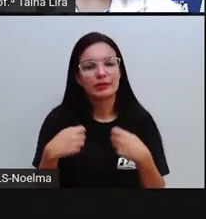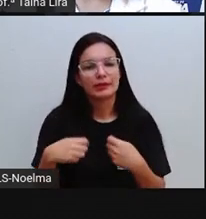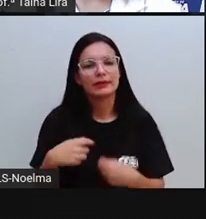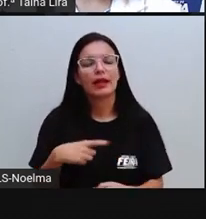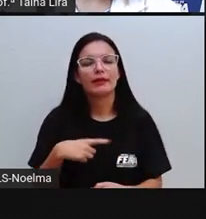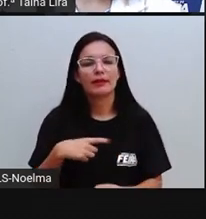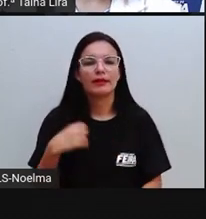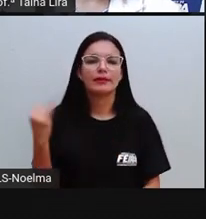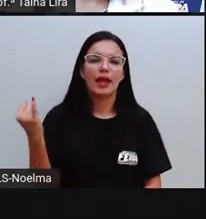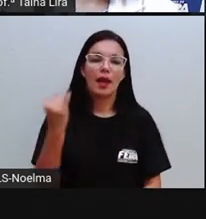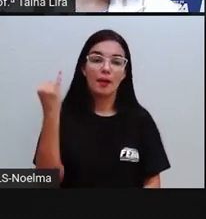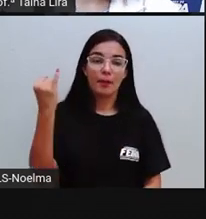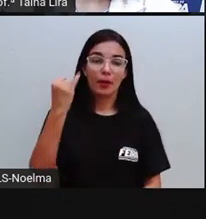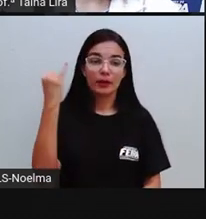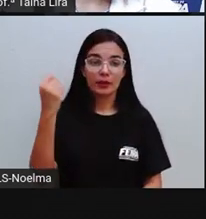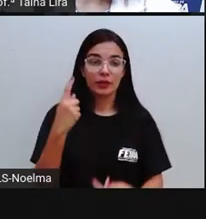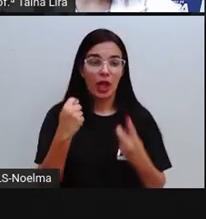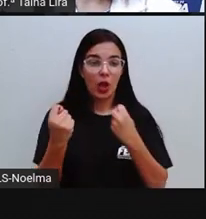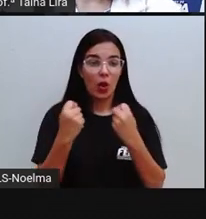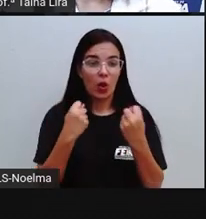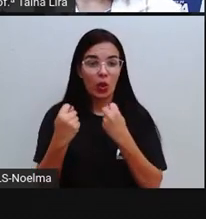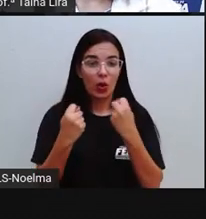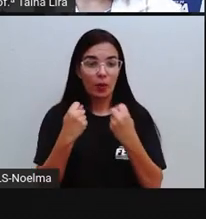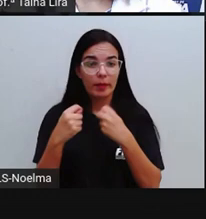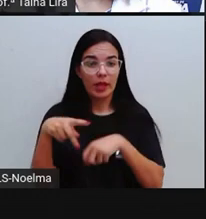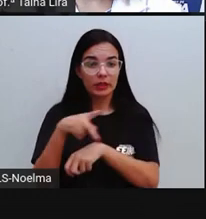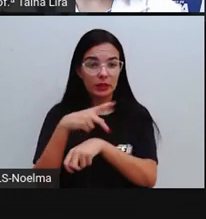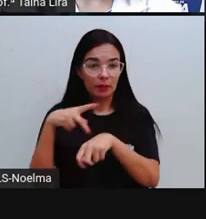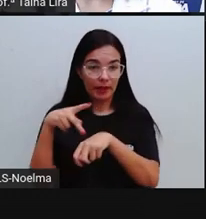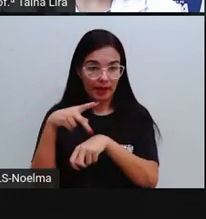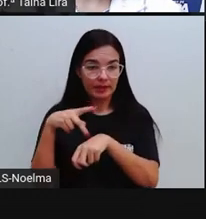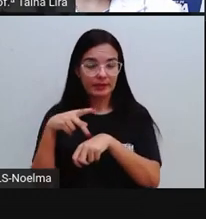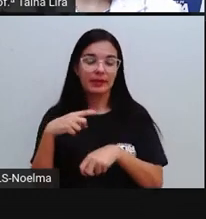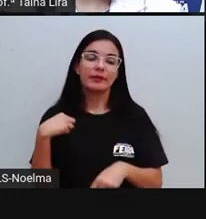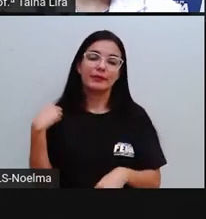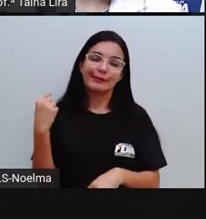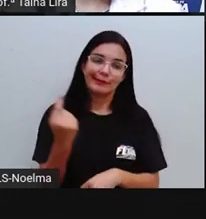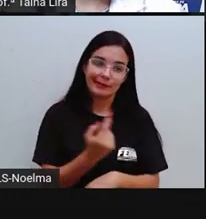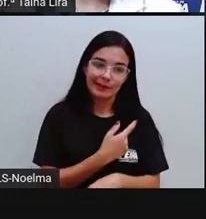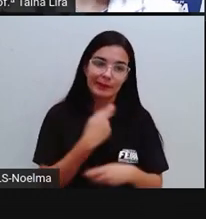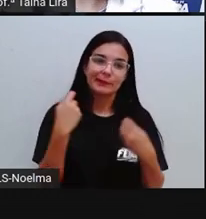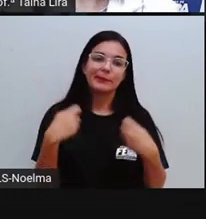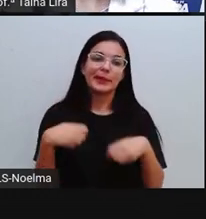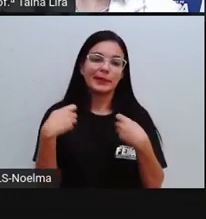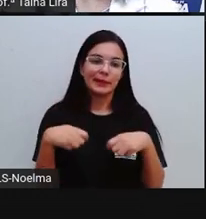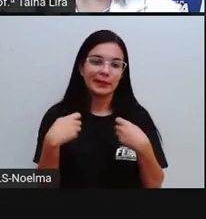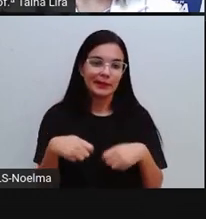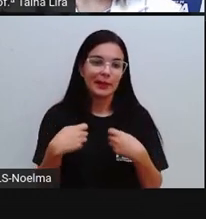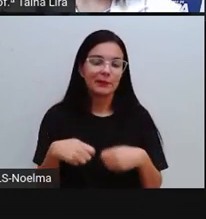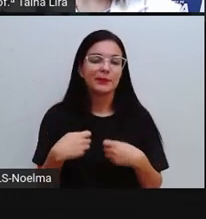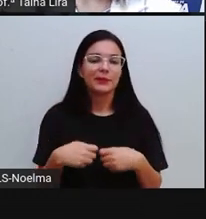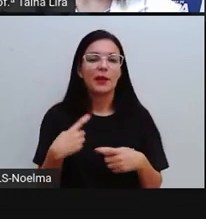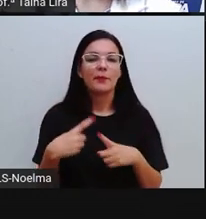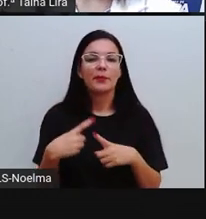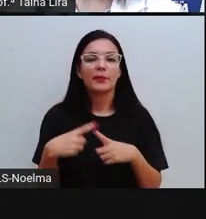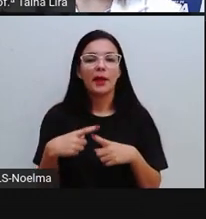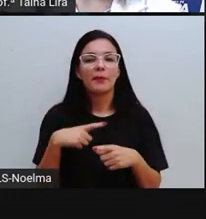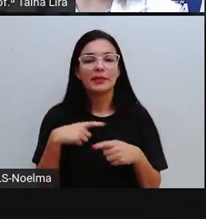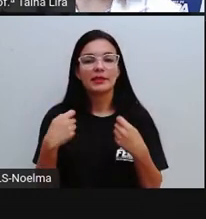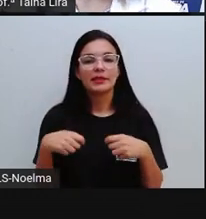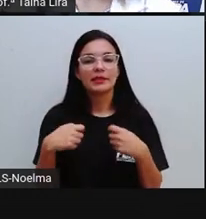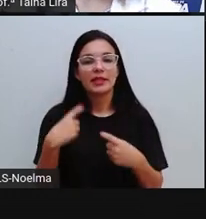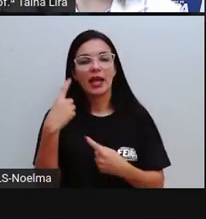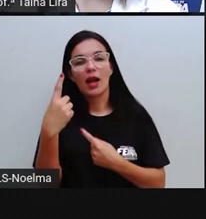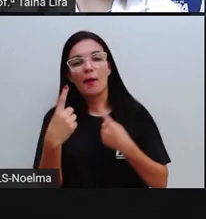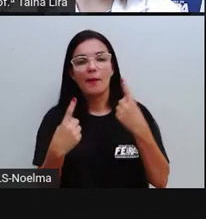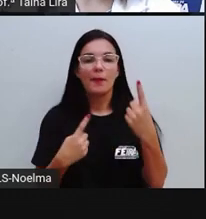para a economia do país, tá? A gente precisa do extrativismo para fabricar algumas